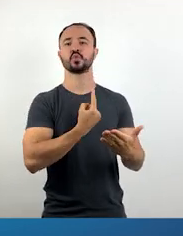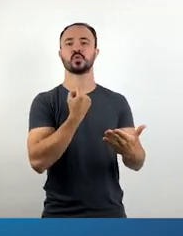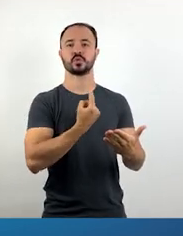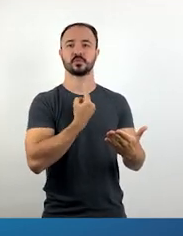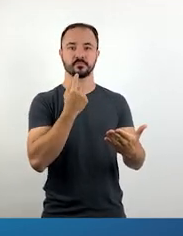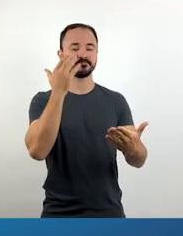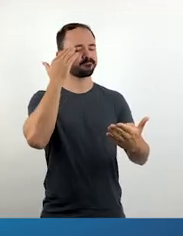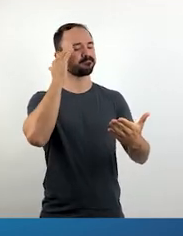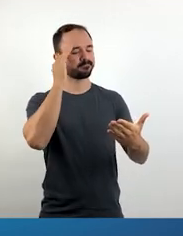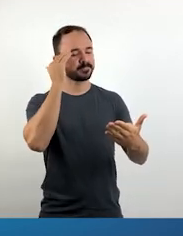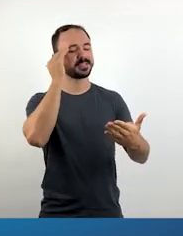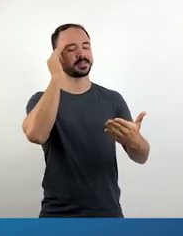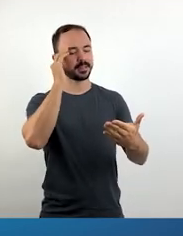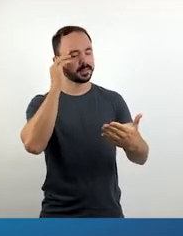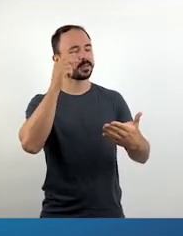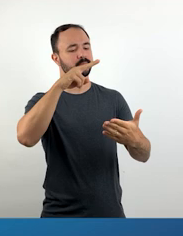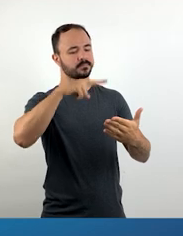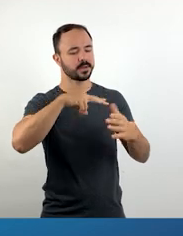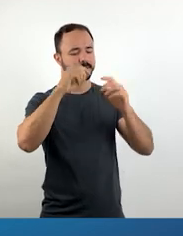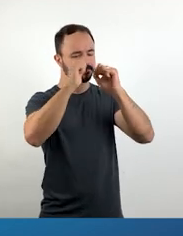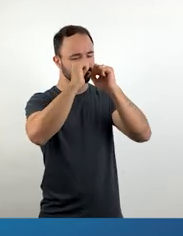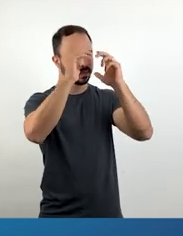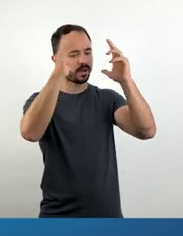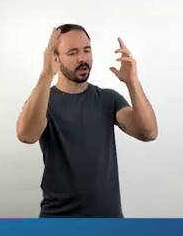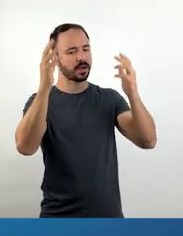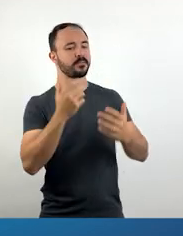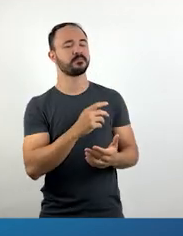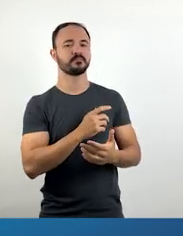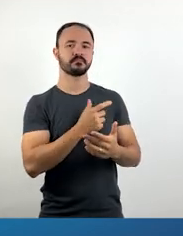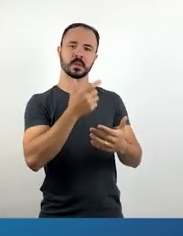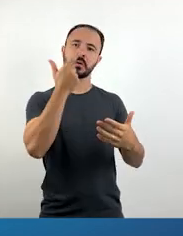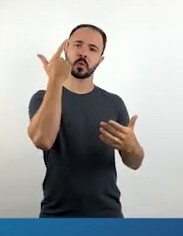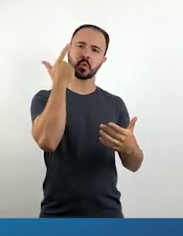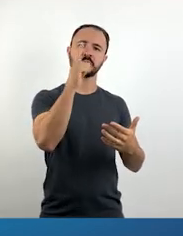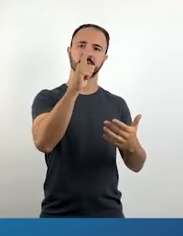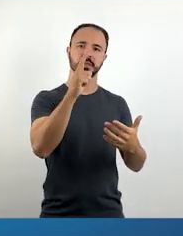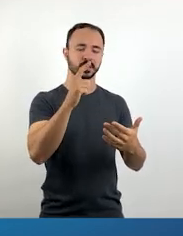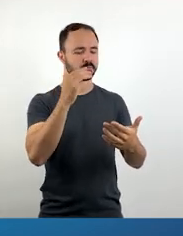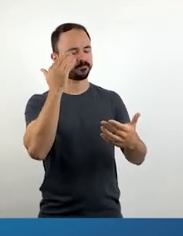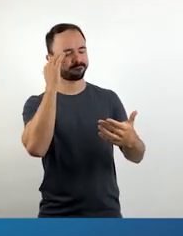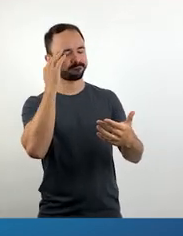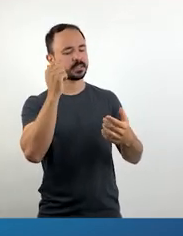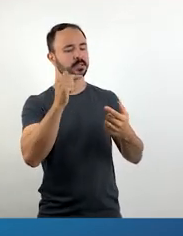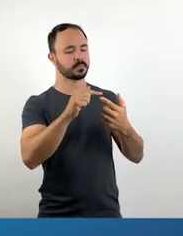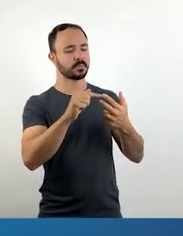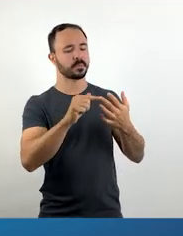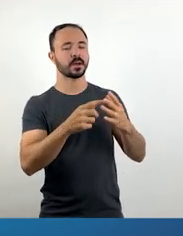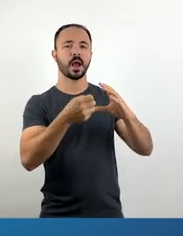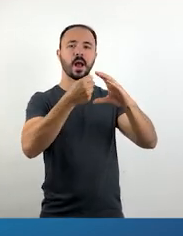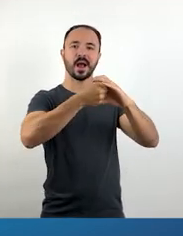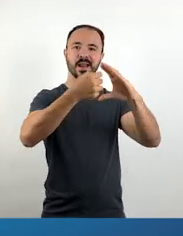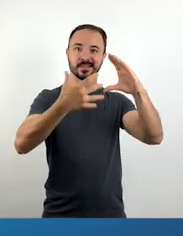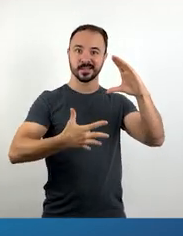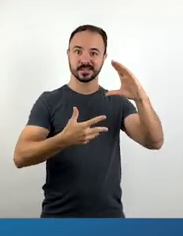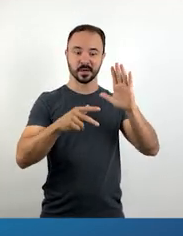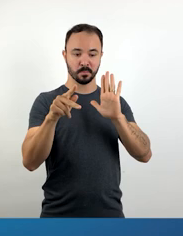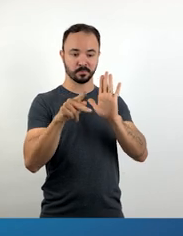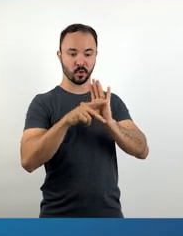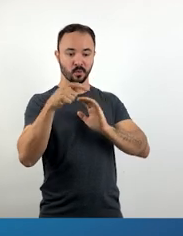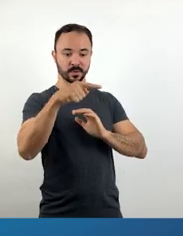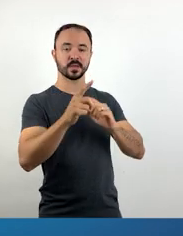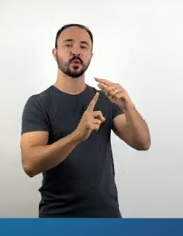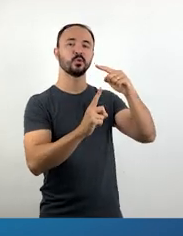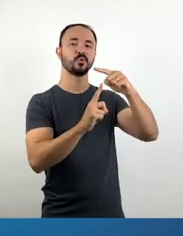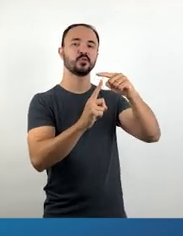procedimentos e estratégias de leitura adequados a diferentes objetivos e levando em conta características dos